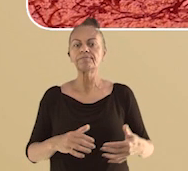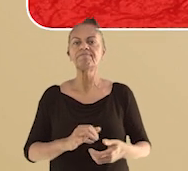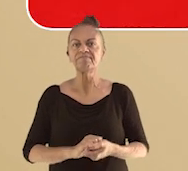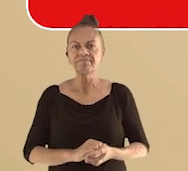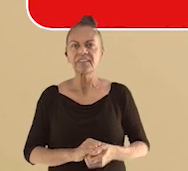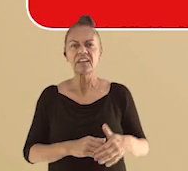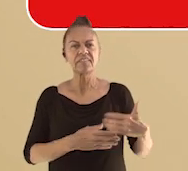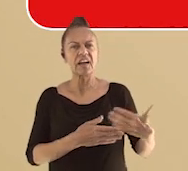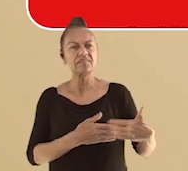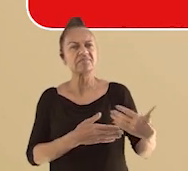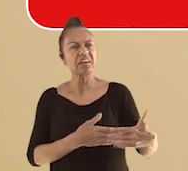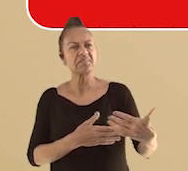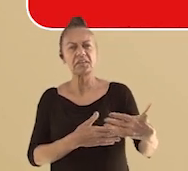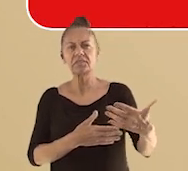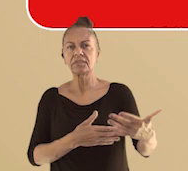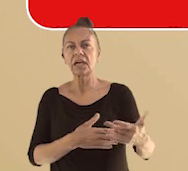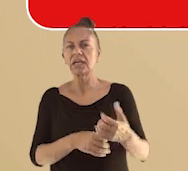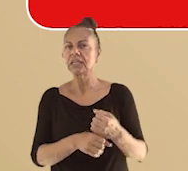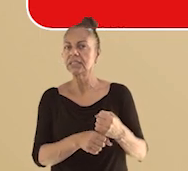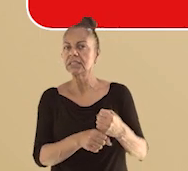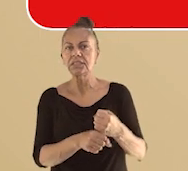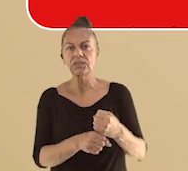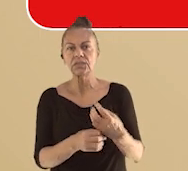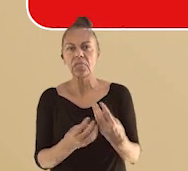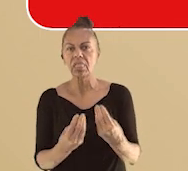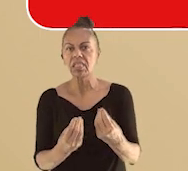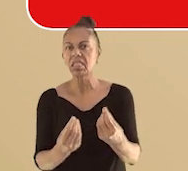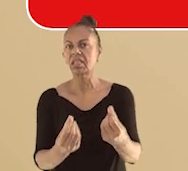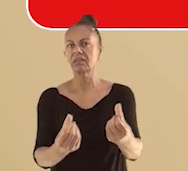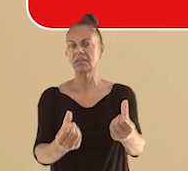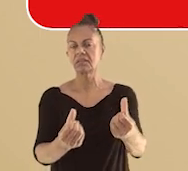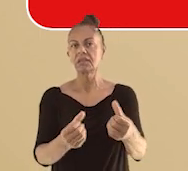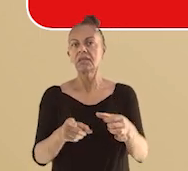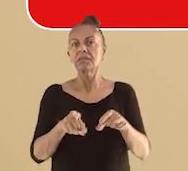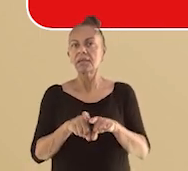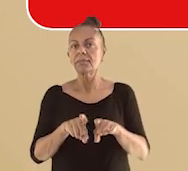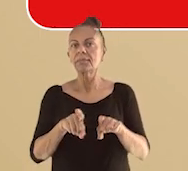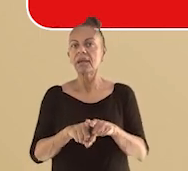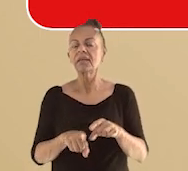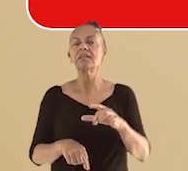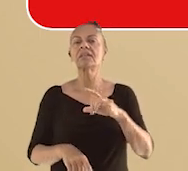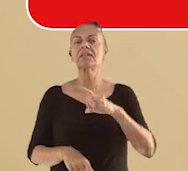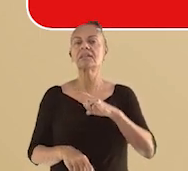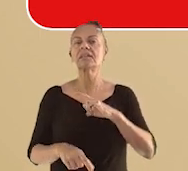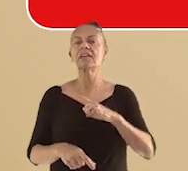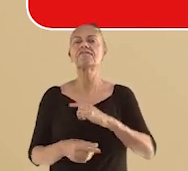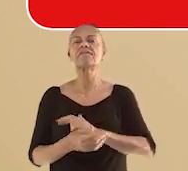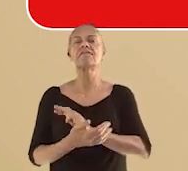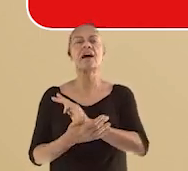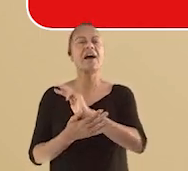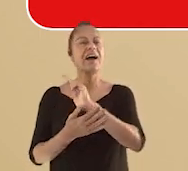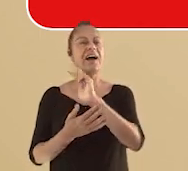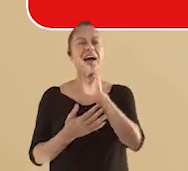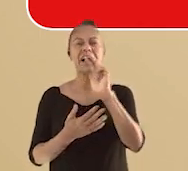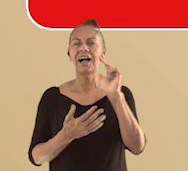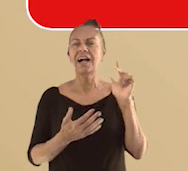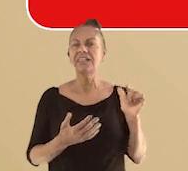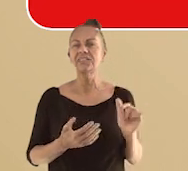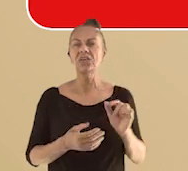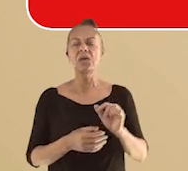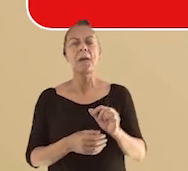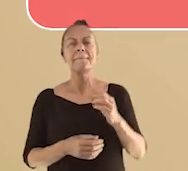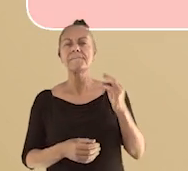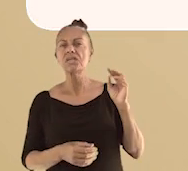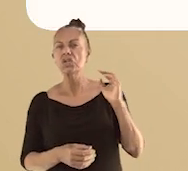anos. E além desses lixos plásticos que facilmente identificamos, existem também milhares